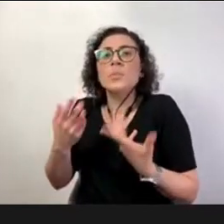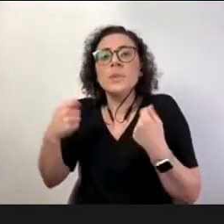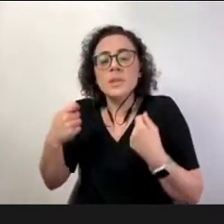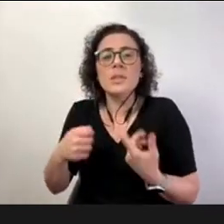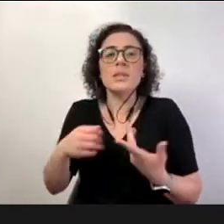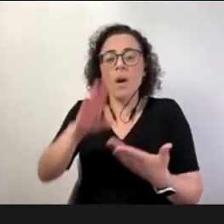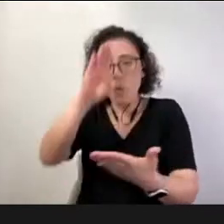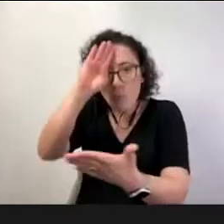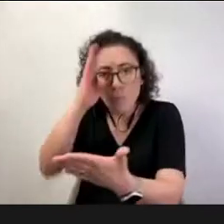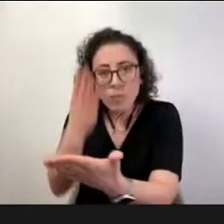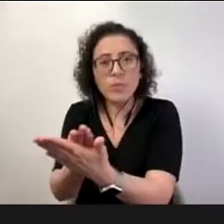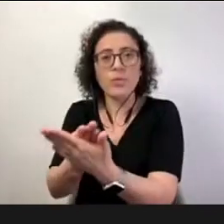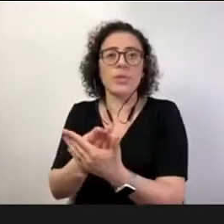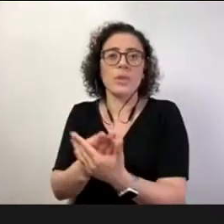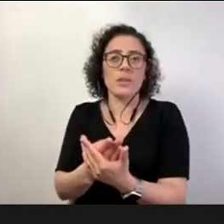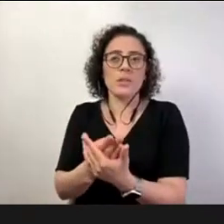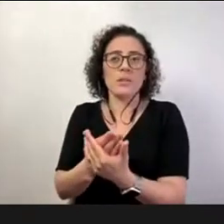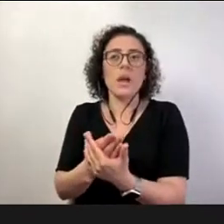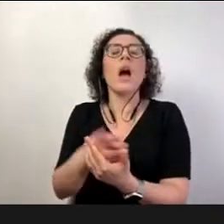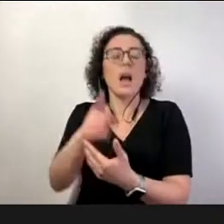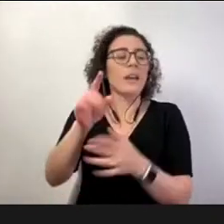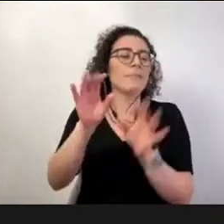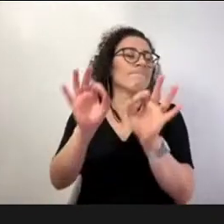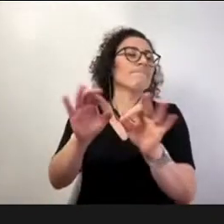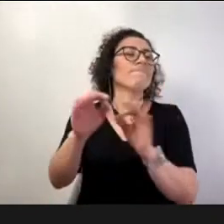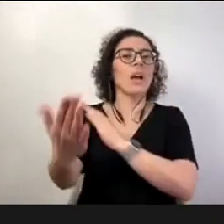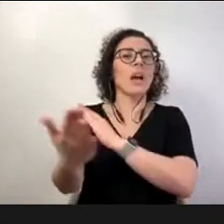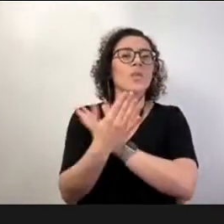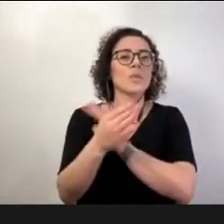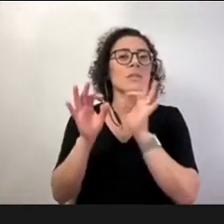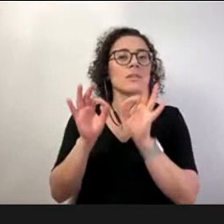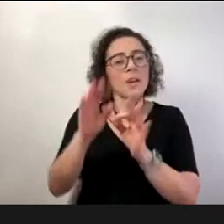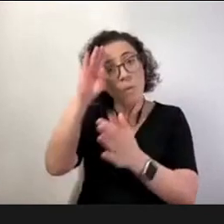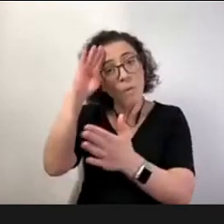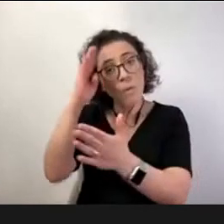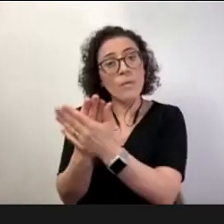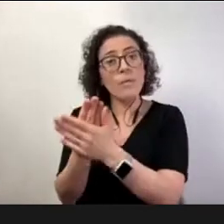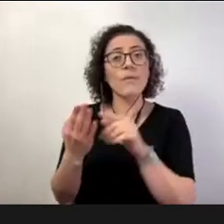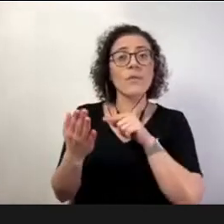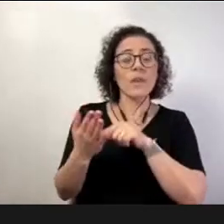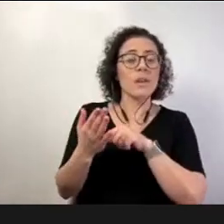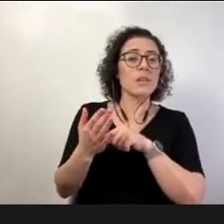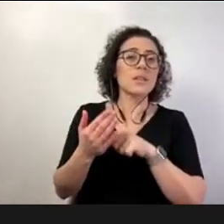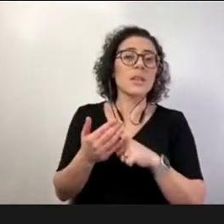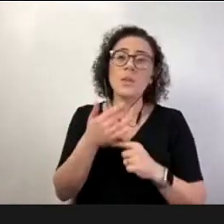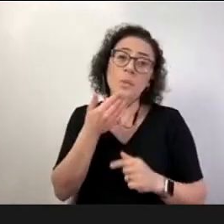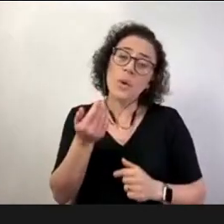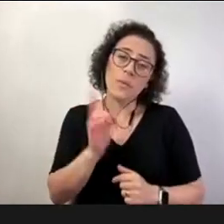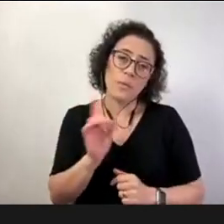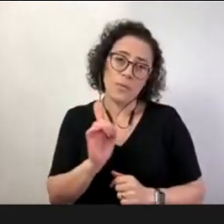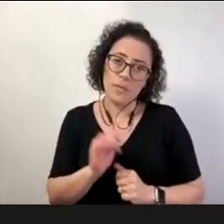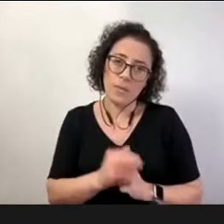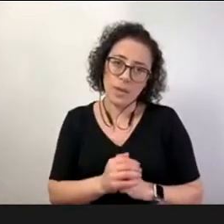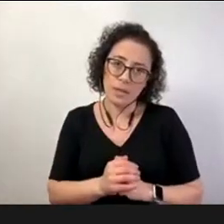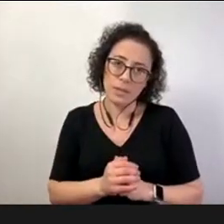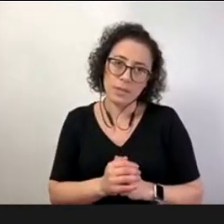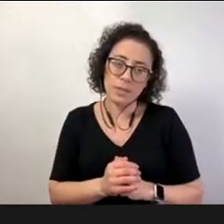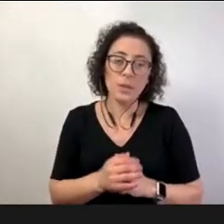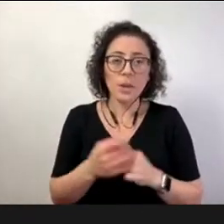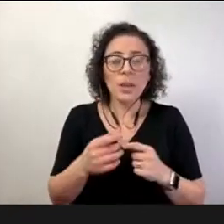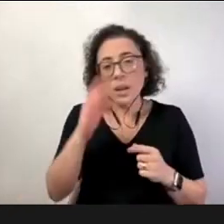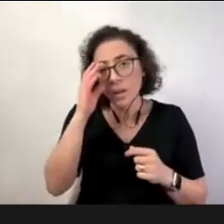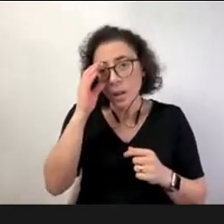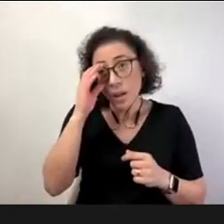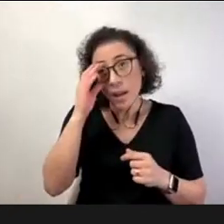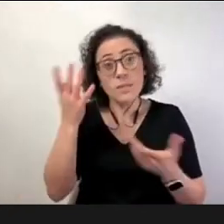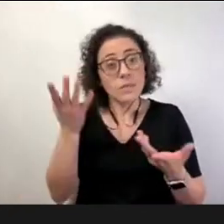sentir confiança no processo eu preciso estar aberto a construção que parte a partir da inteligência coletiva quando eu tô ali aprendendo com os colegas